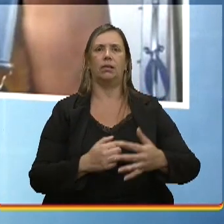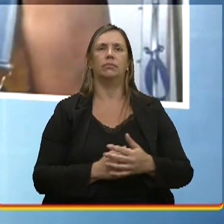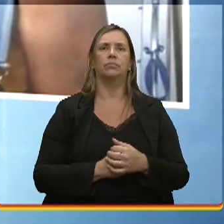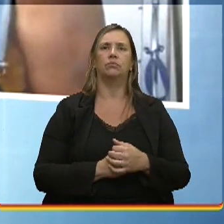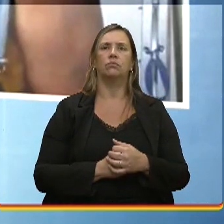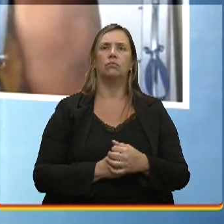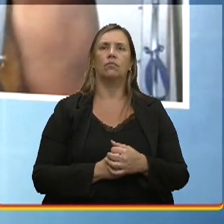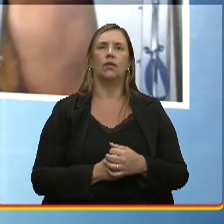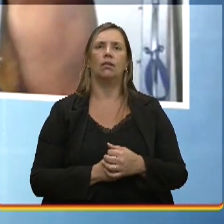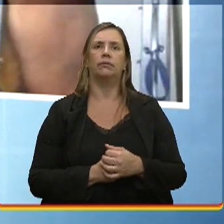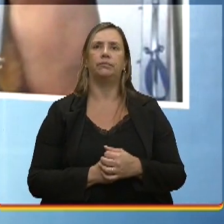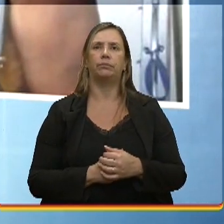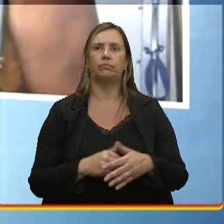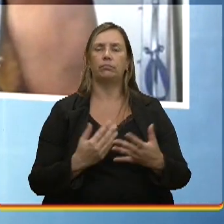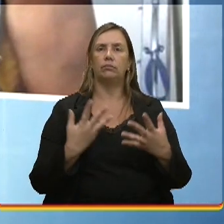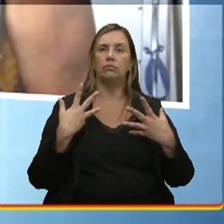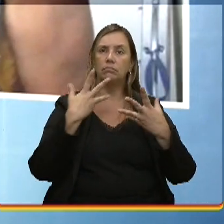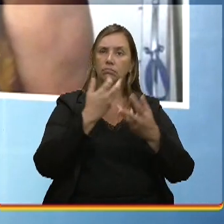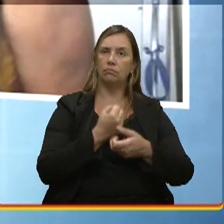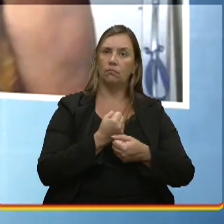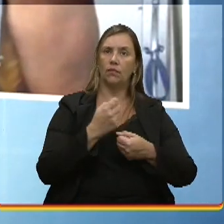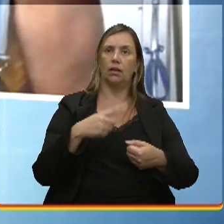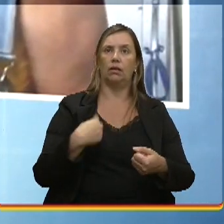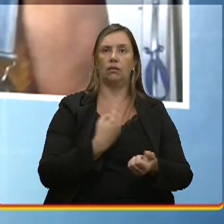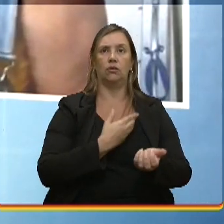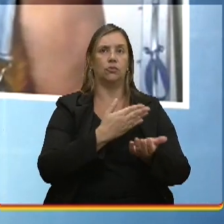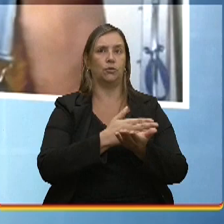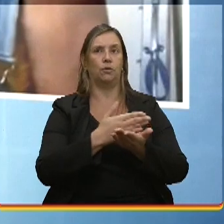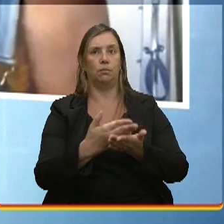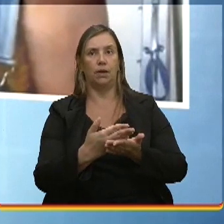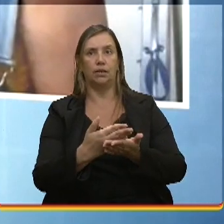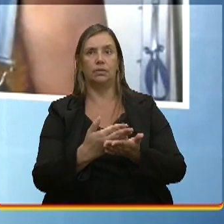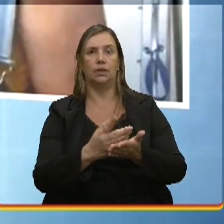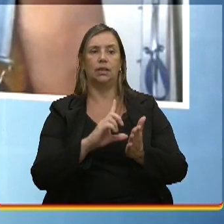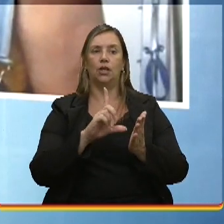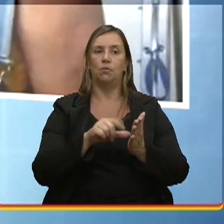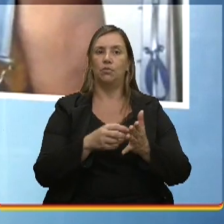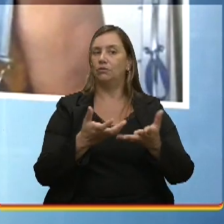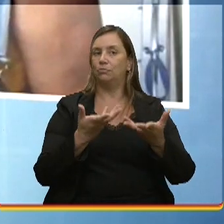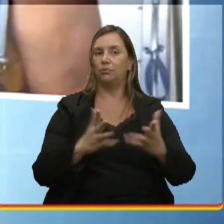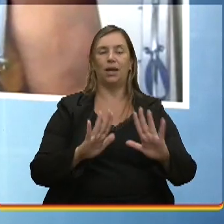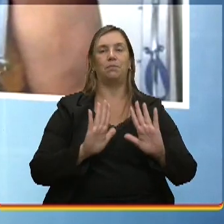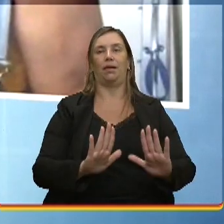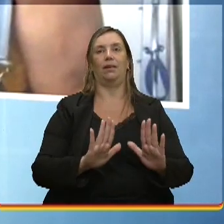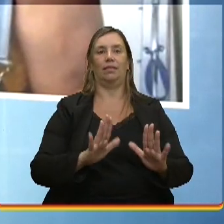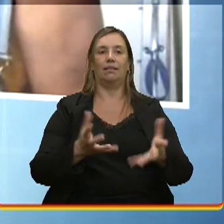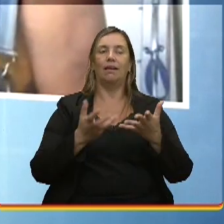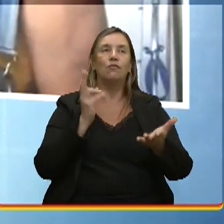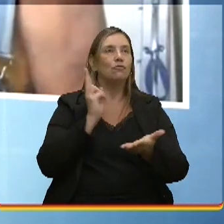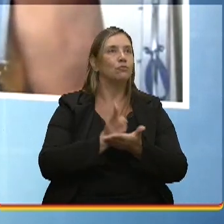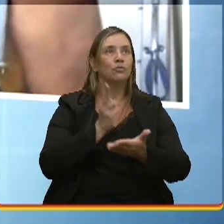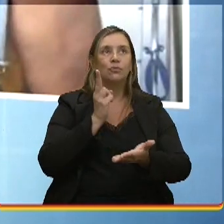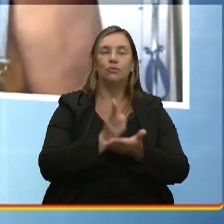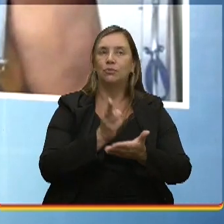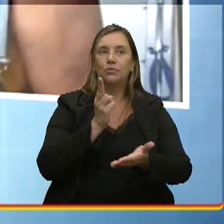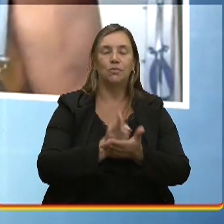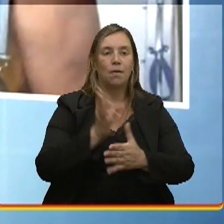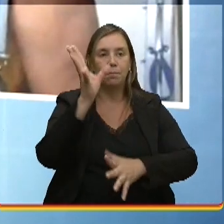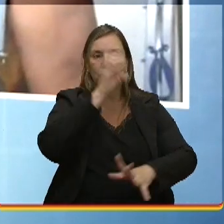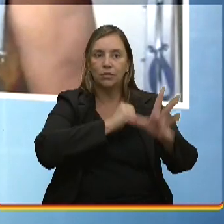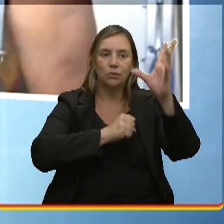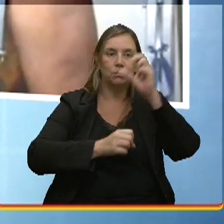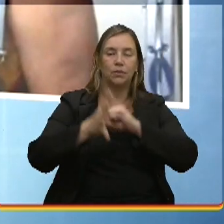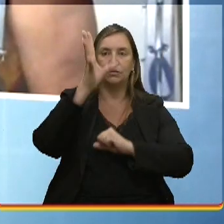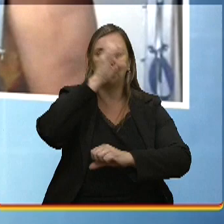né, então, e o incrível é que a gente começa, e daqui a pouco a gente não quer parar mais, né, cada vez que a gente aprende uma coisa, a gente quer aprender mais